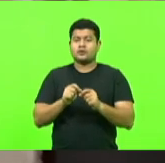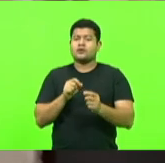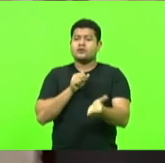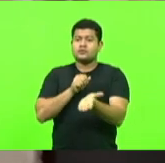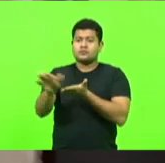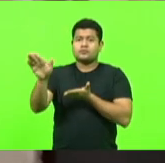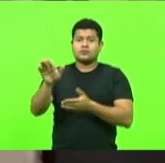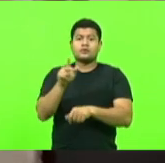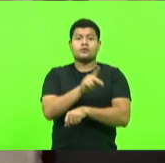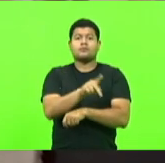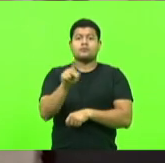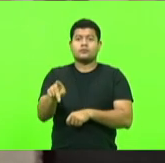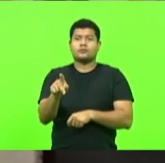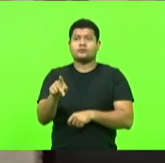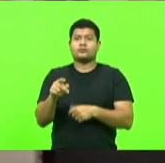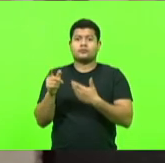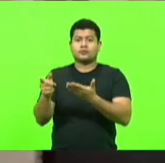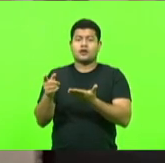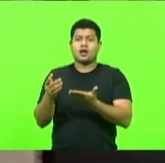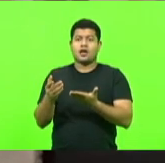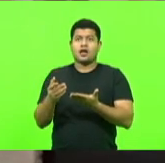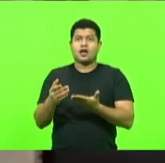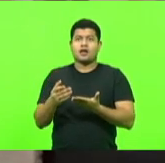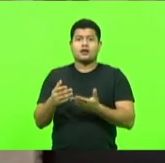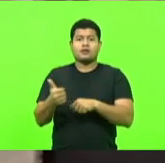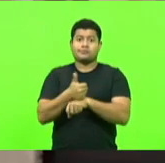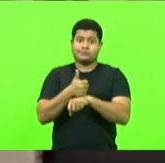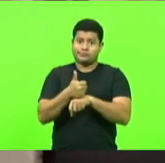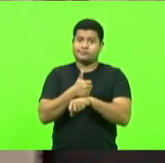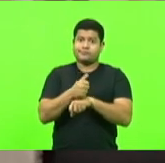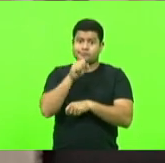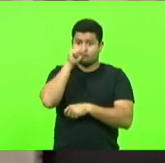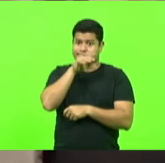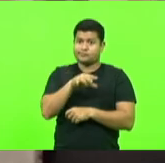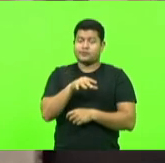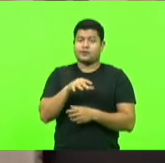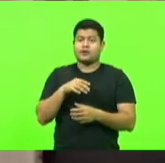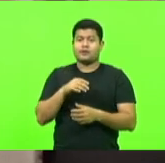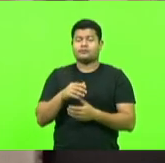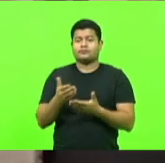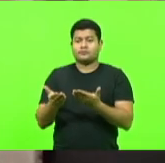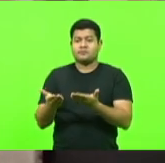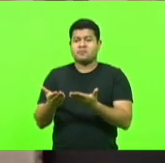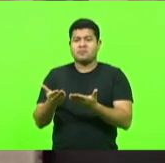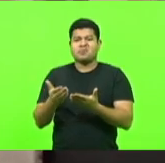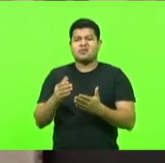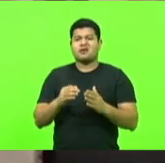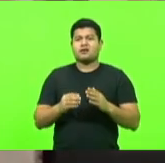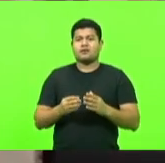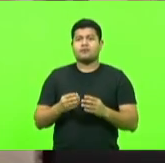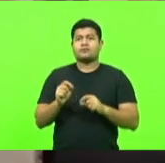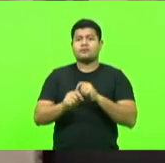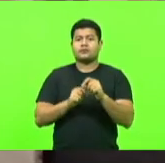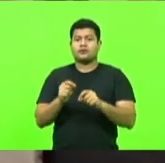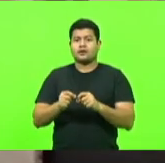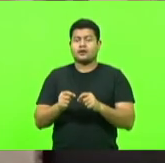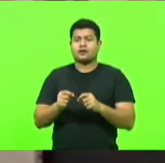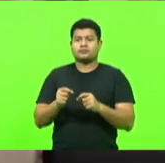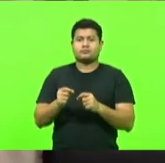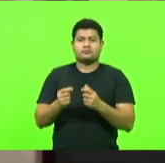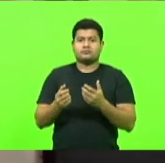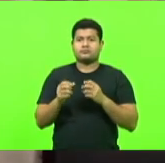que estava abusando, o profissional que estava abusando do espaço escolar para transmitir, certamente, concepções